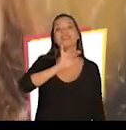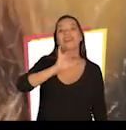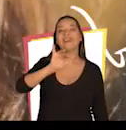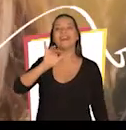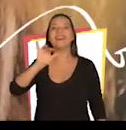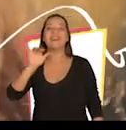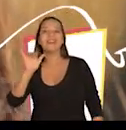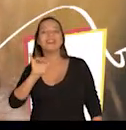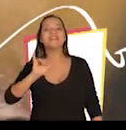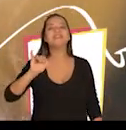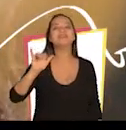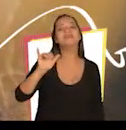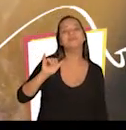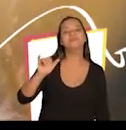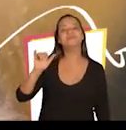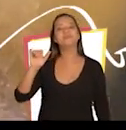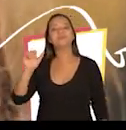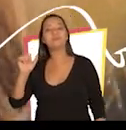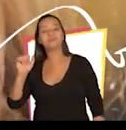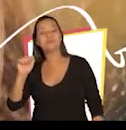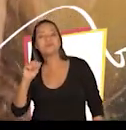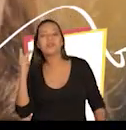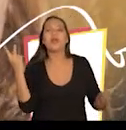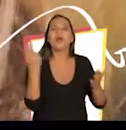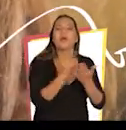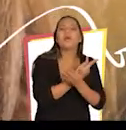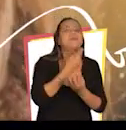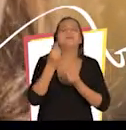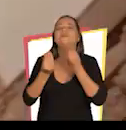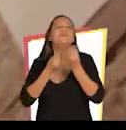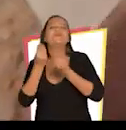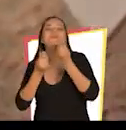Vai ser desse jeito